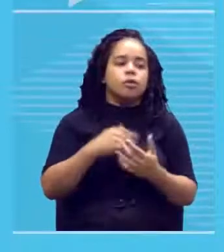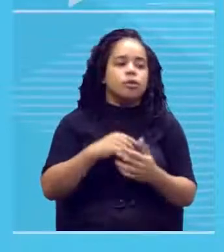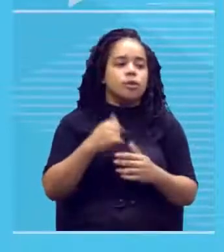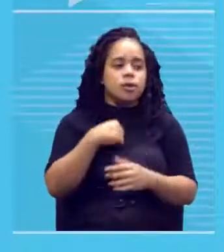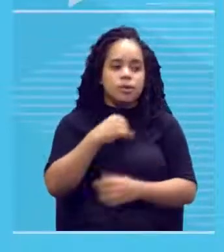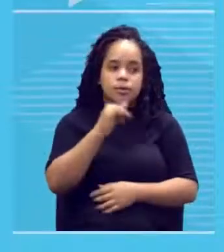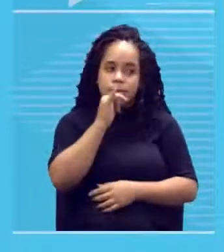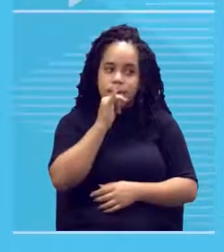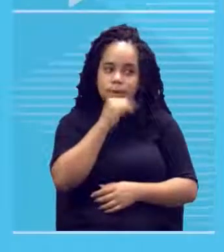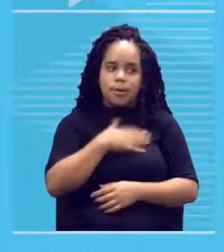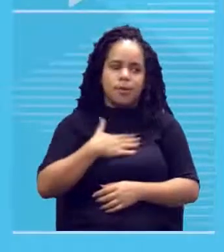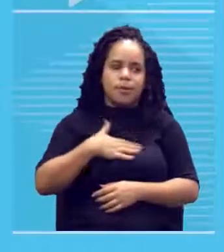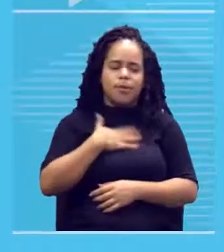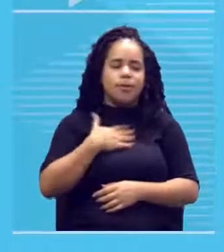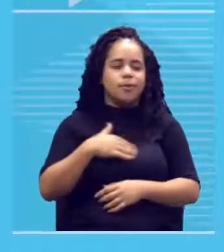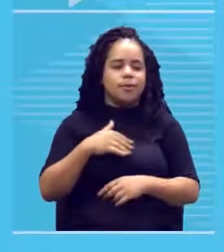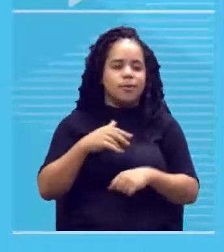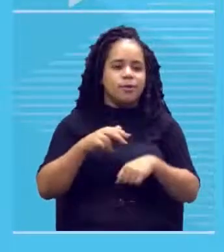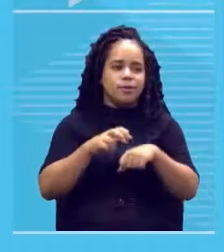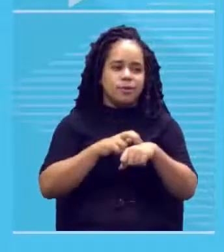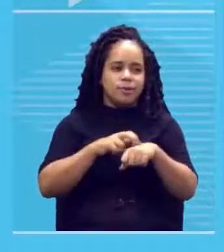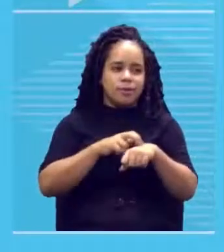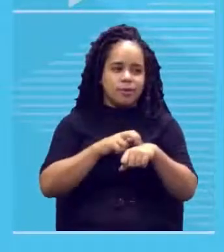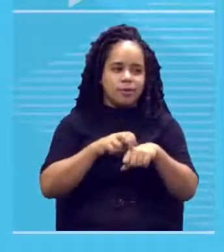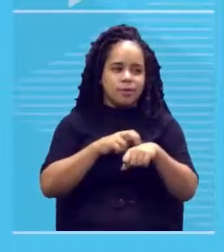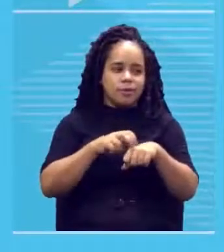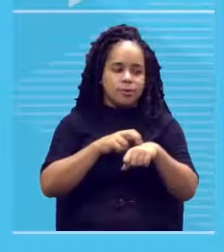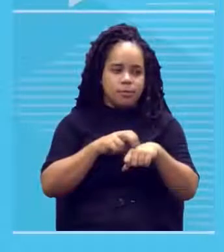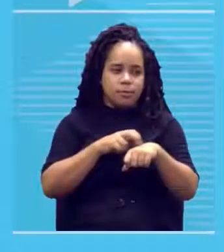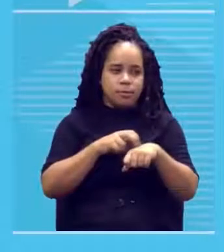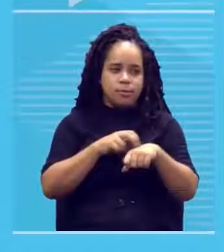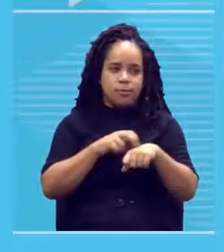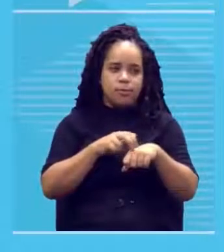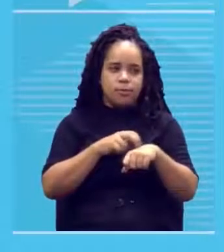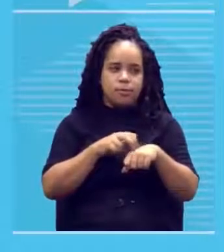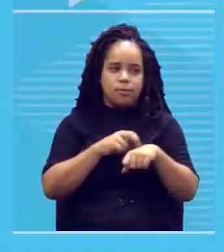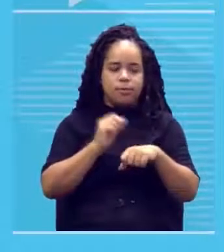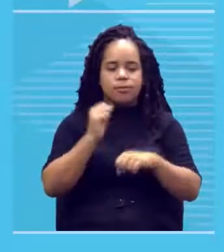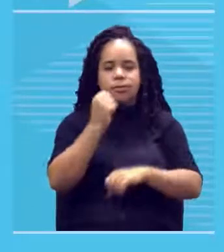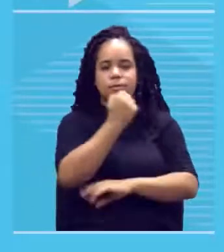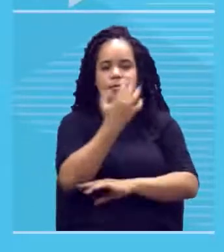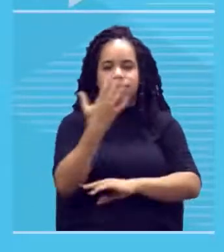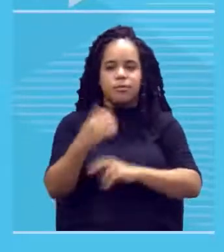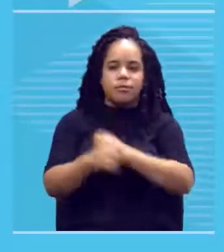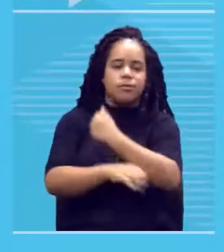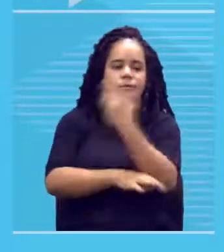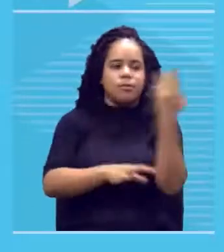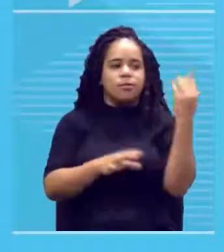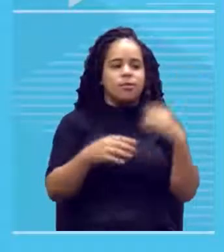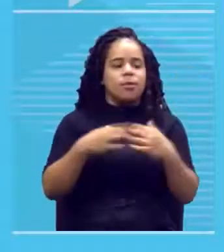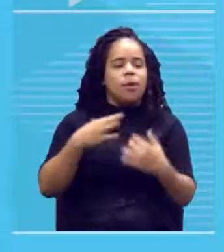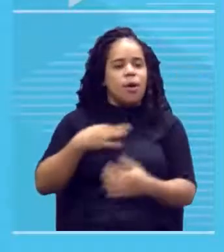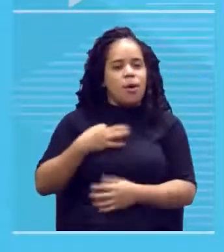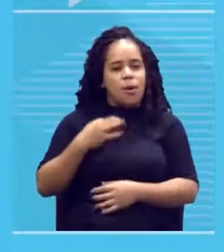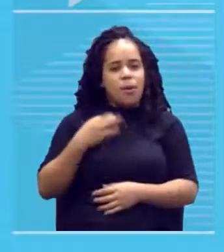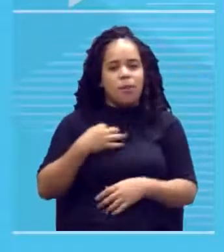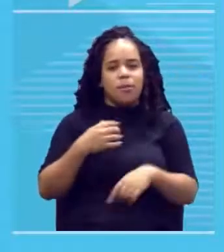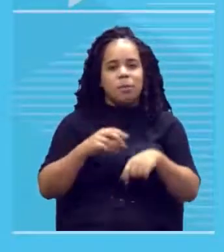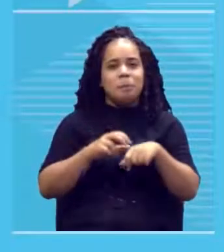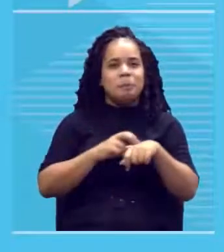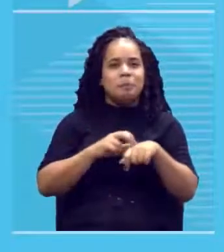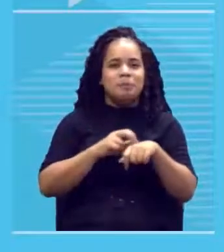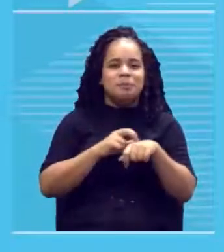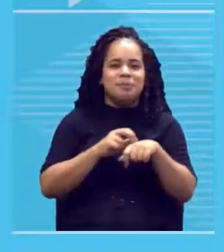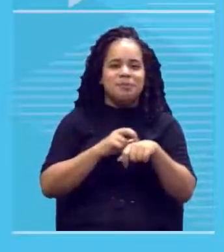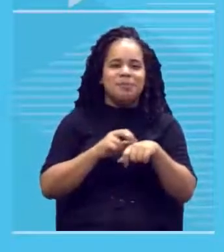legal a cor verde na floresta, porque roupa verde para mim é estranho. A